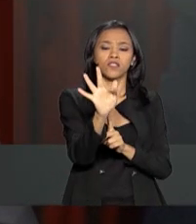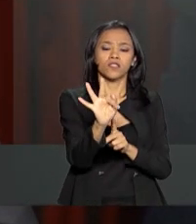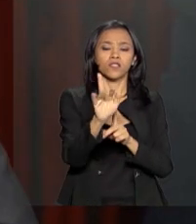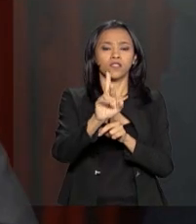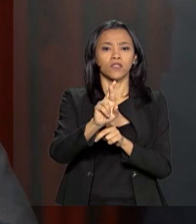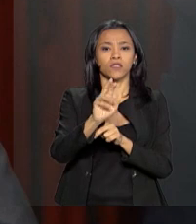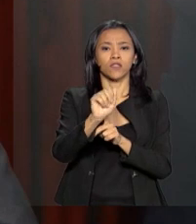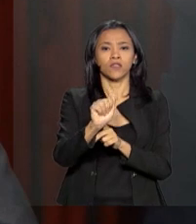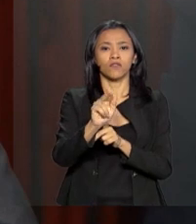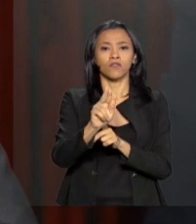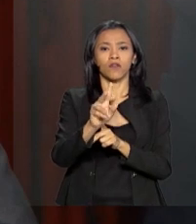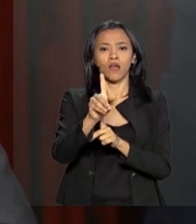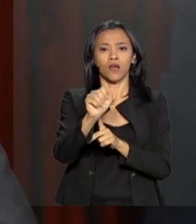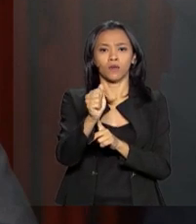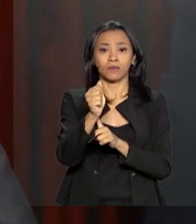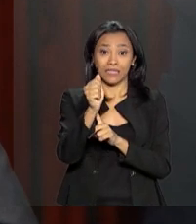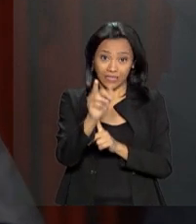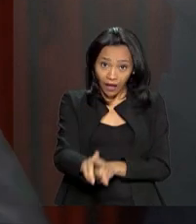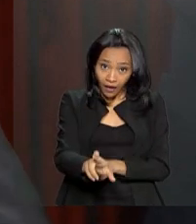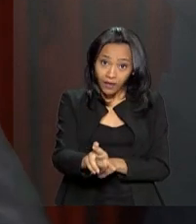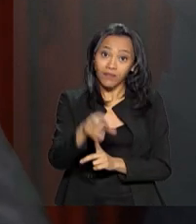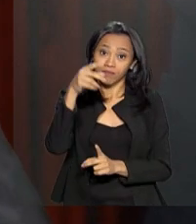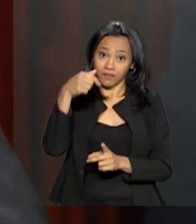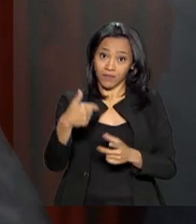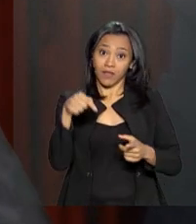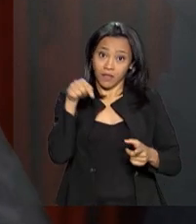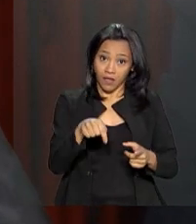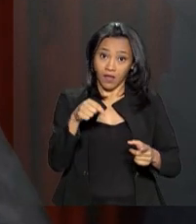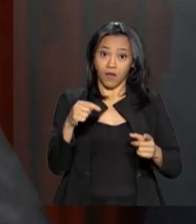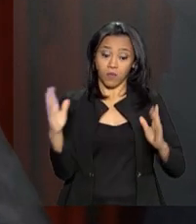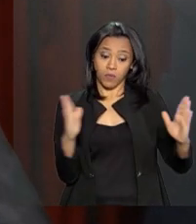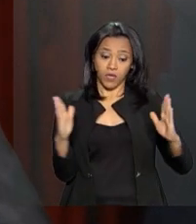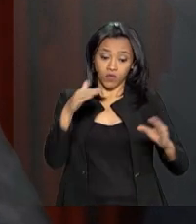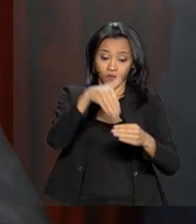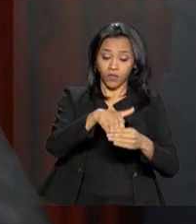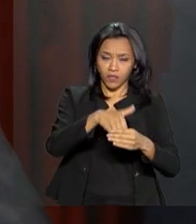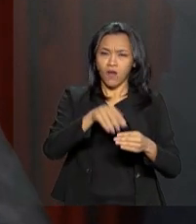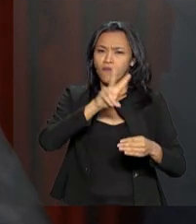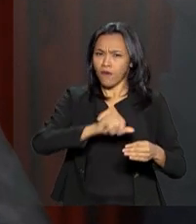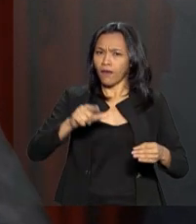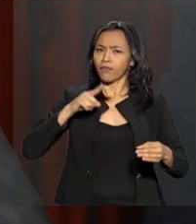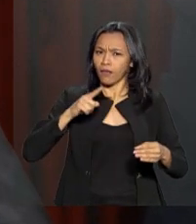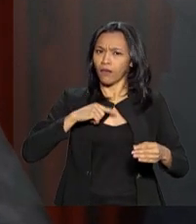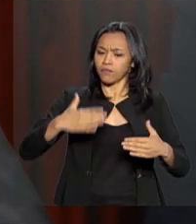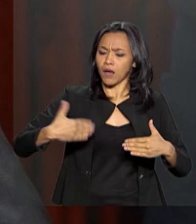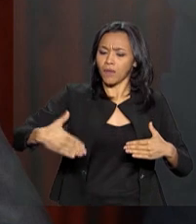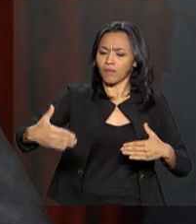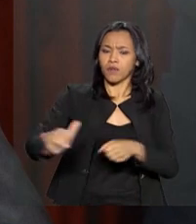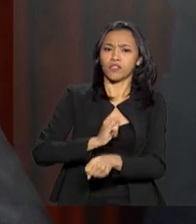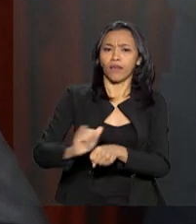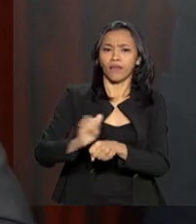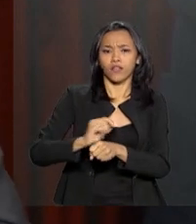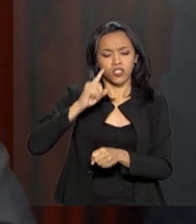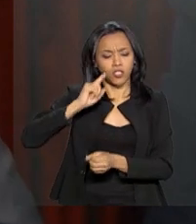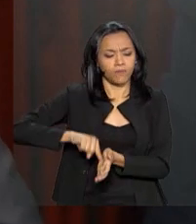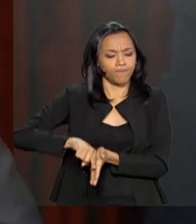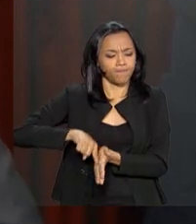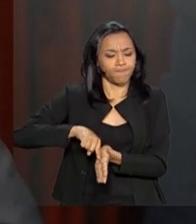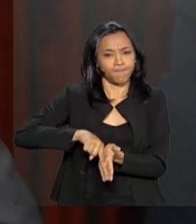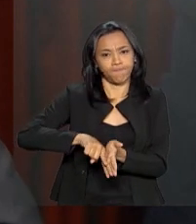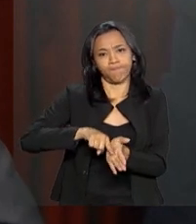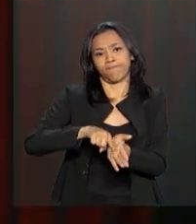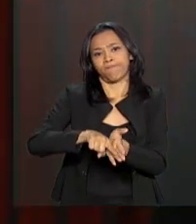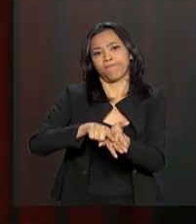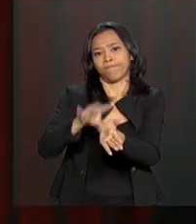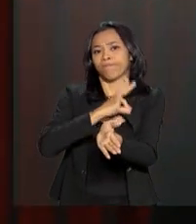e a legitimidade do processo encontrará pela frente todos os instrumentos investigativos de que dispõe o Estado